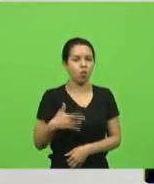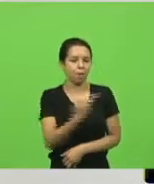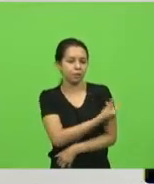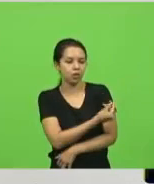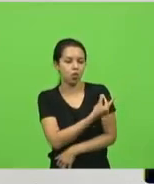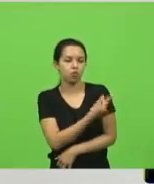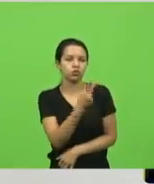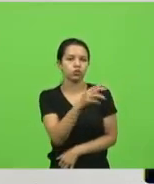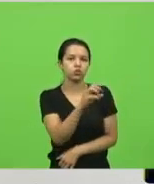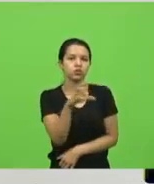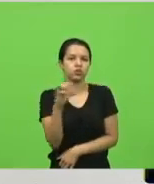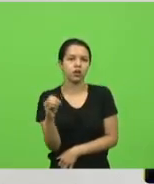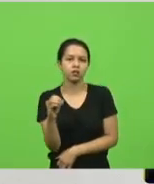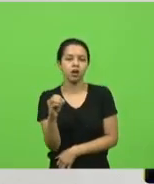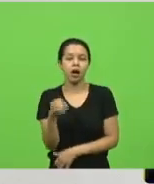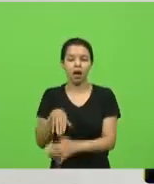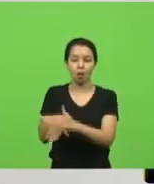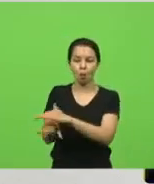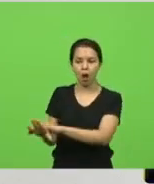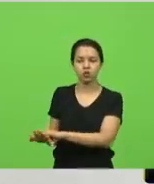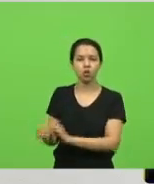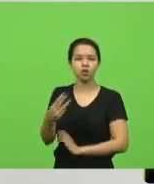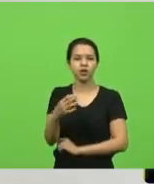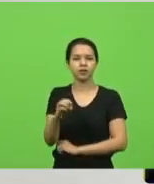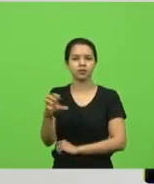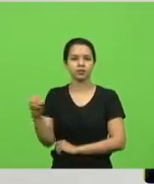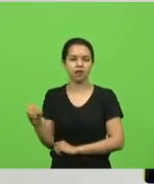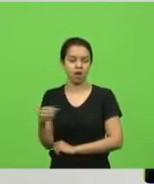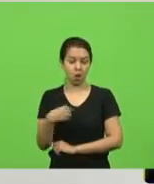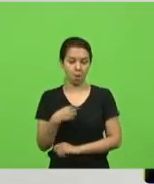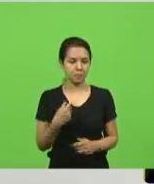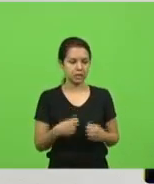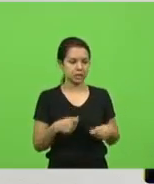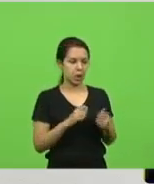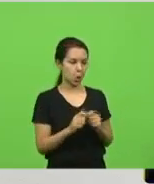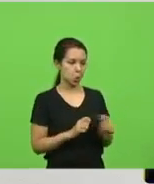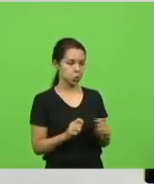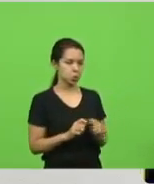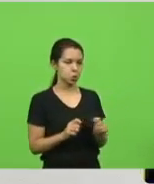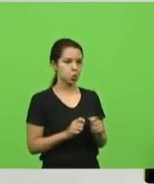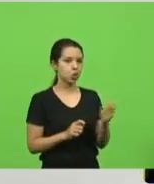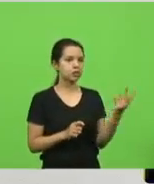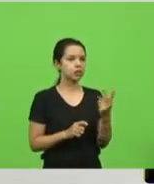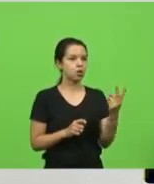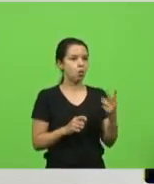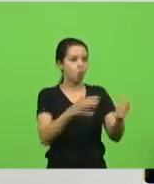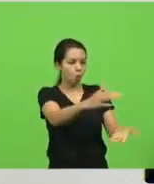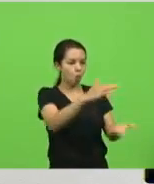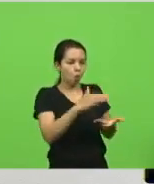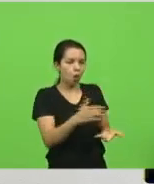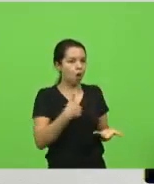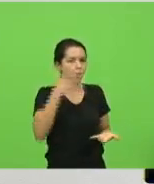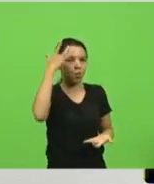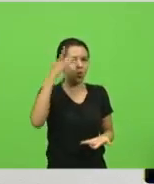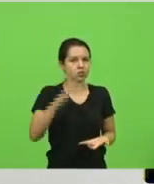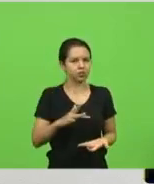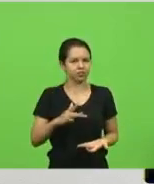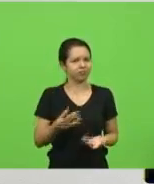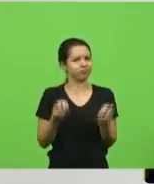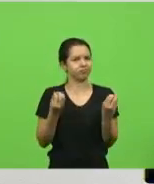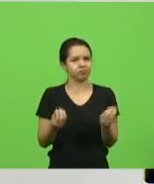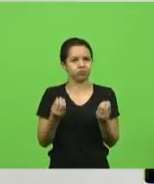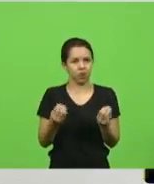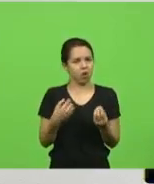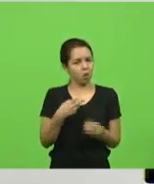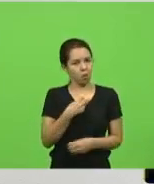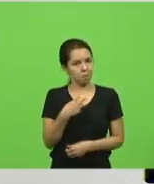e guardou 300. E ele disse, olha, eu preciso contingenciar. Eu não sei quando vem a segunda remessa. Olha que absurdo. Então, isso não pode